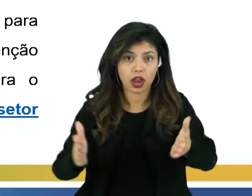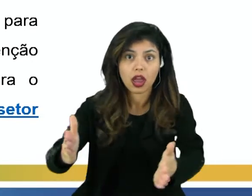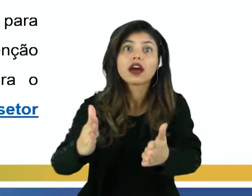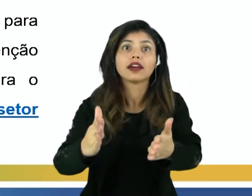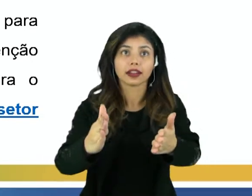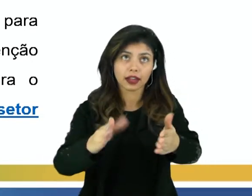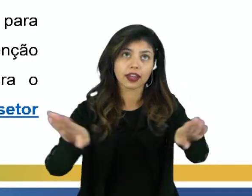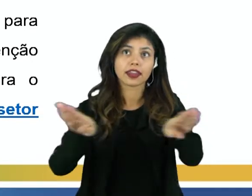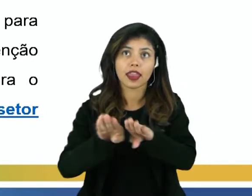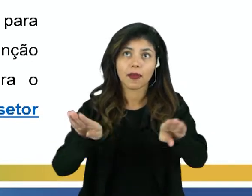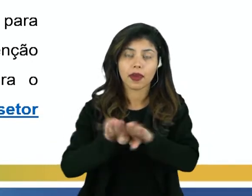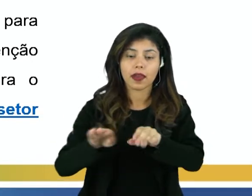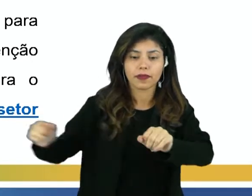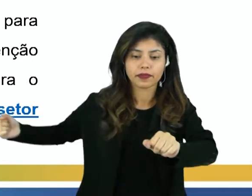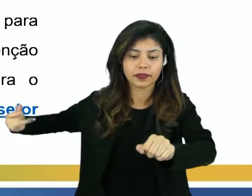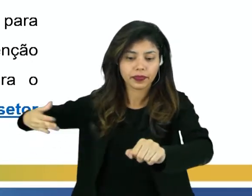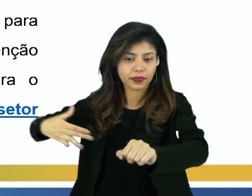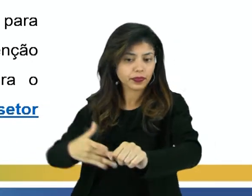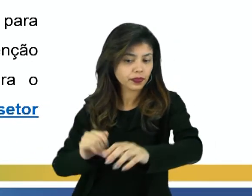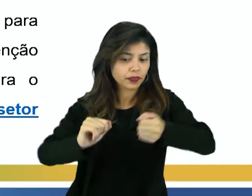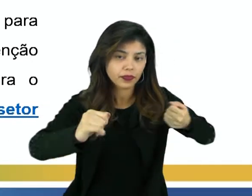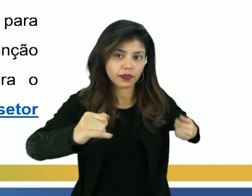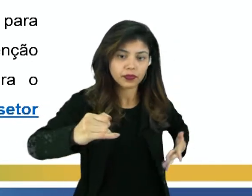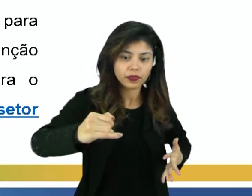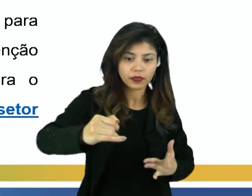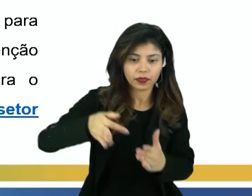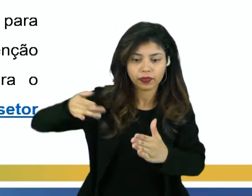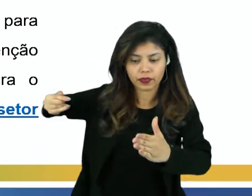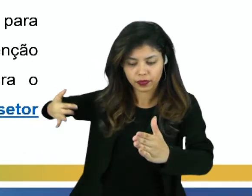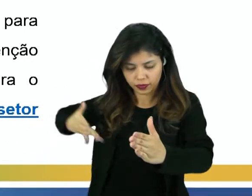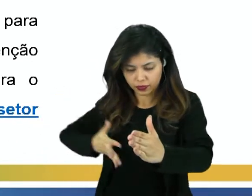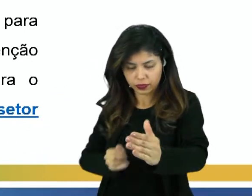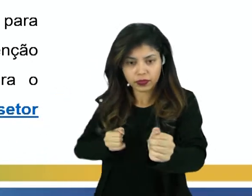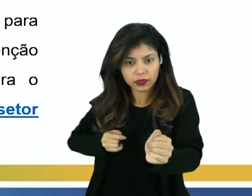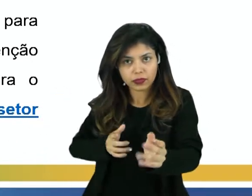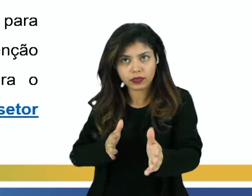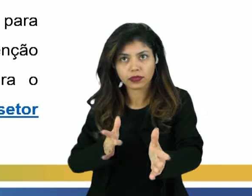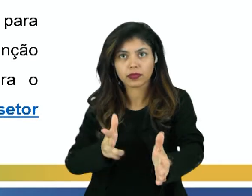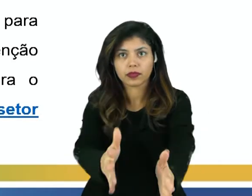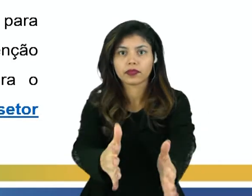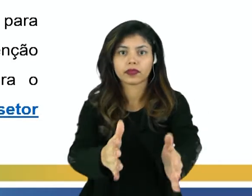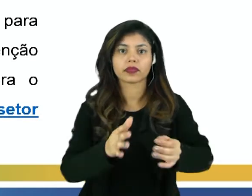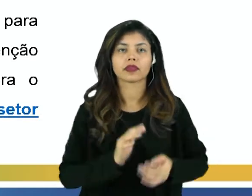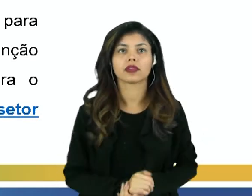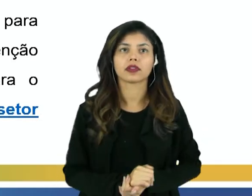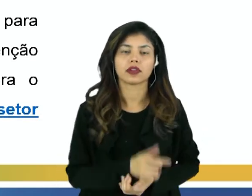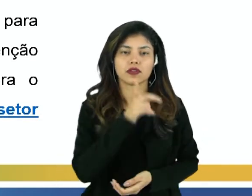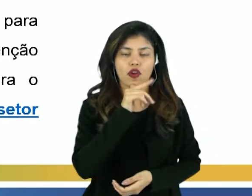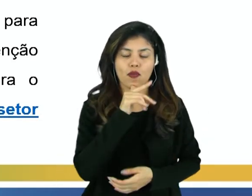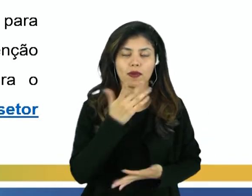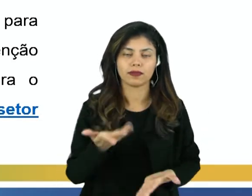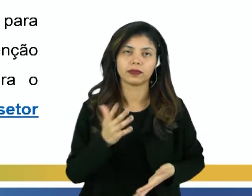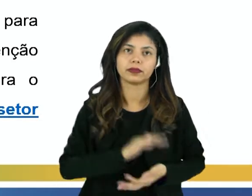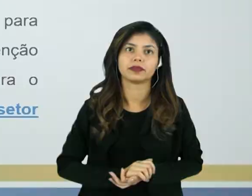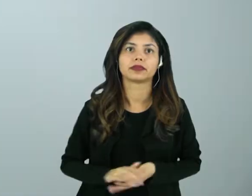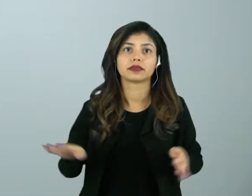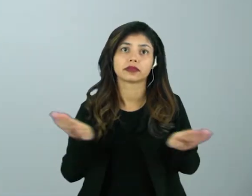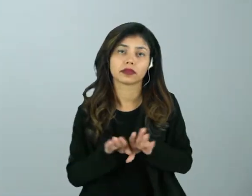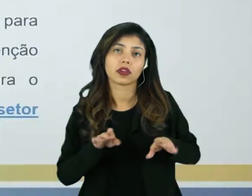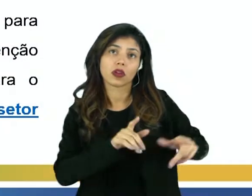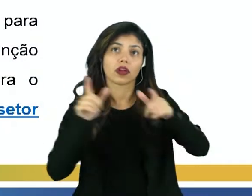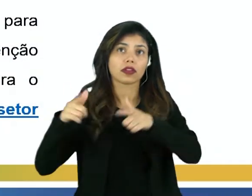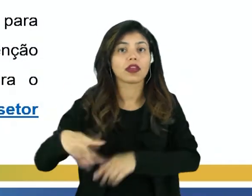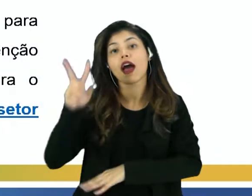seus afluentes. Daqui a pouco vamos ver o que significa esse afluente no conceito mais à frente. Essas áreas são